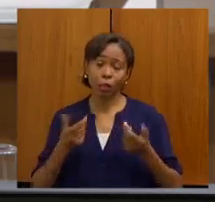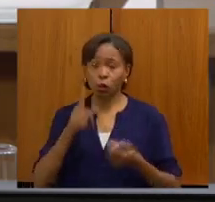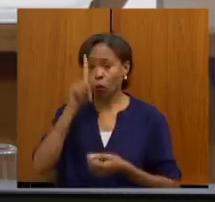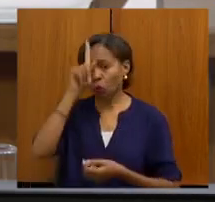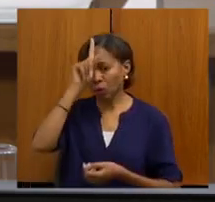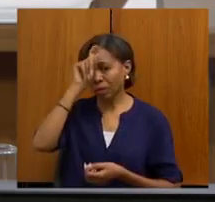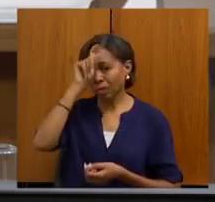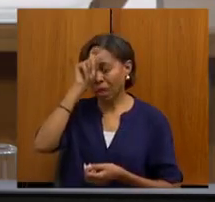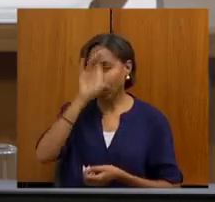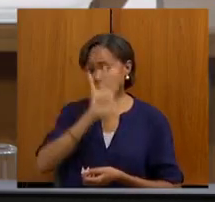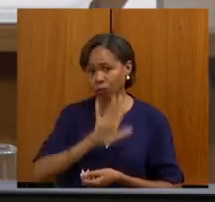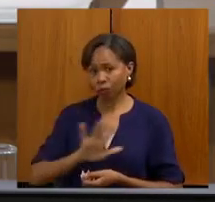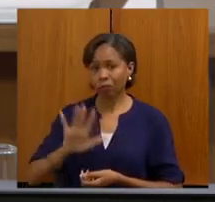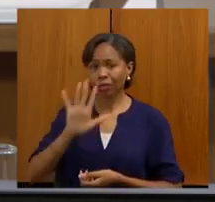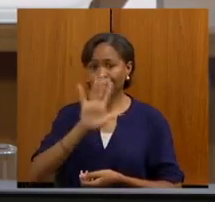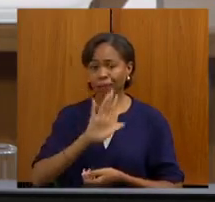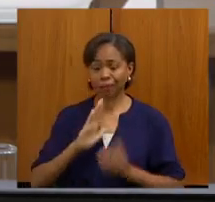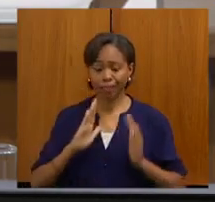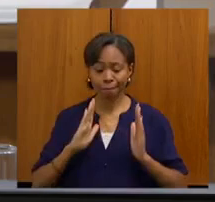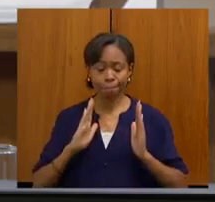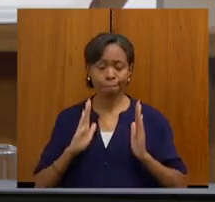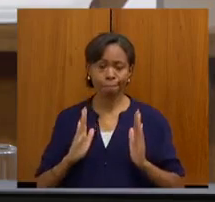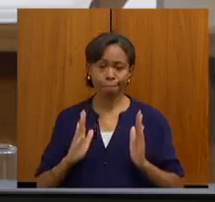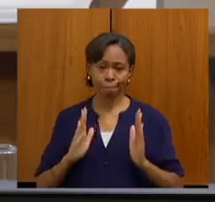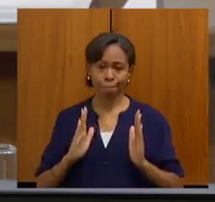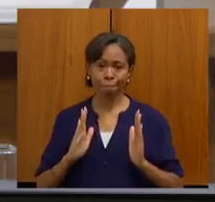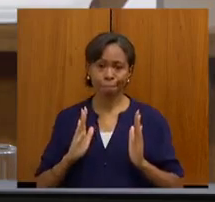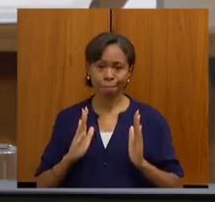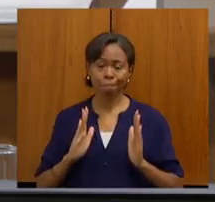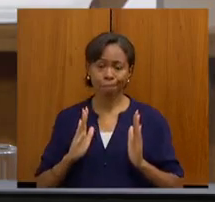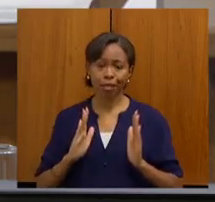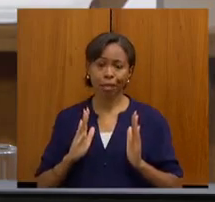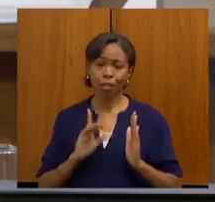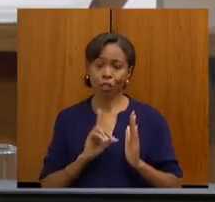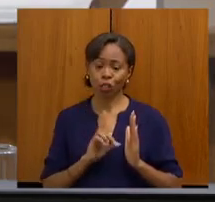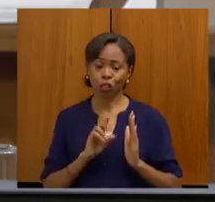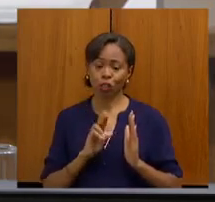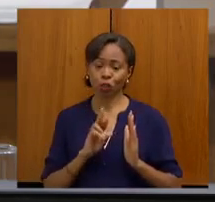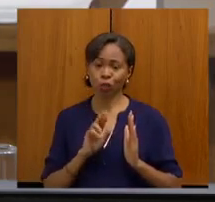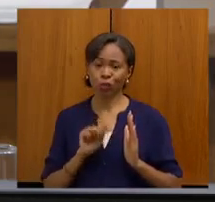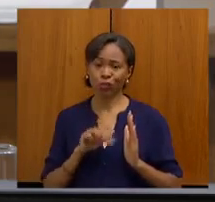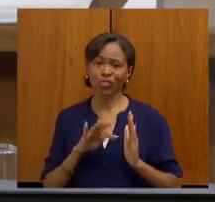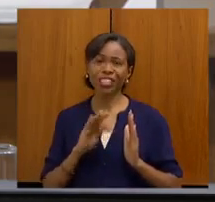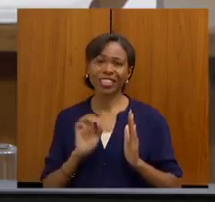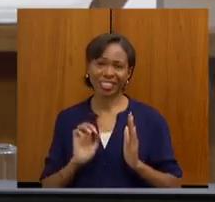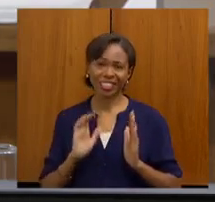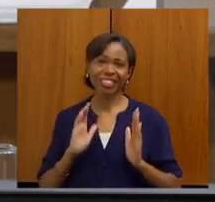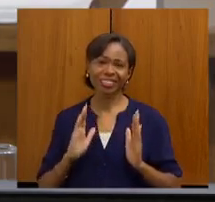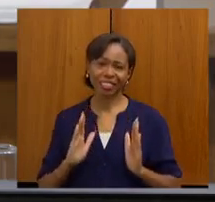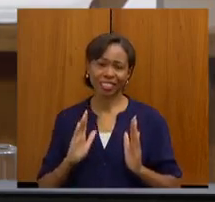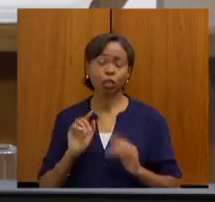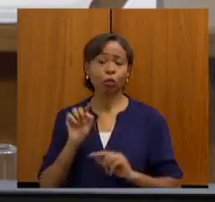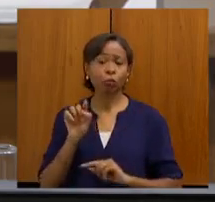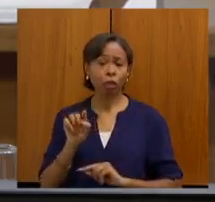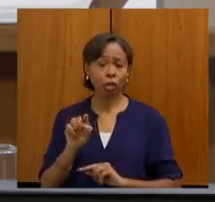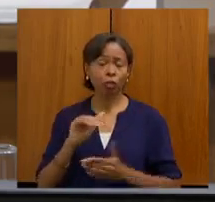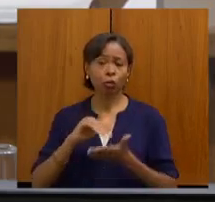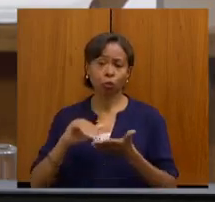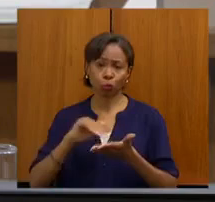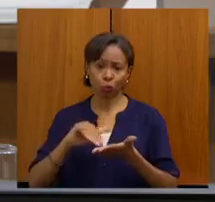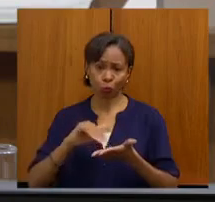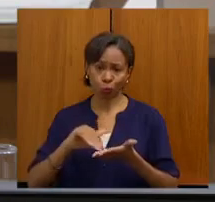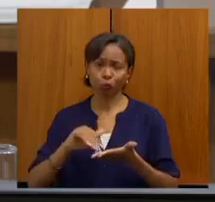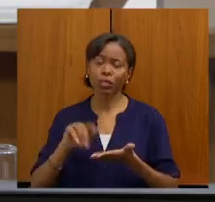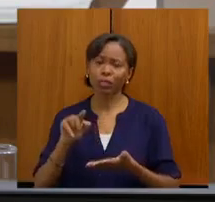nesse círculo e é o que o Fábio disse, eu fico muito feliz de saber que você vai ter a oportunidade de levar esse